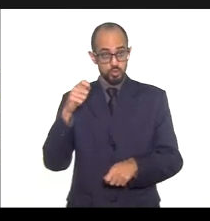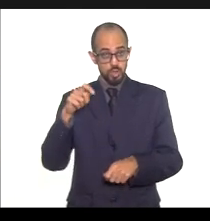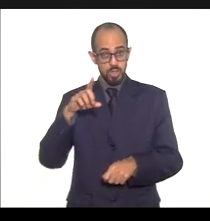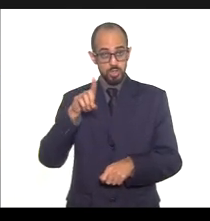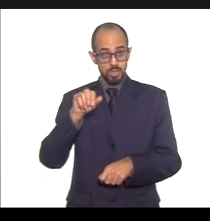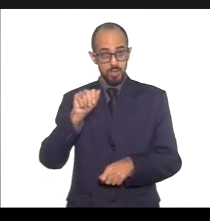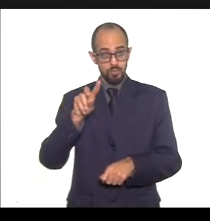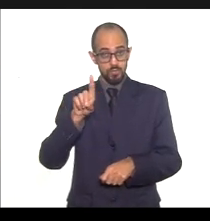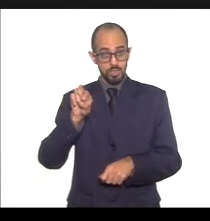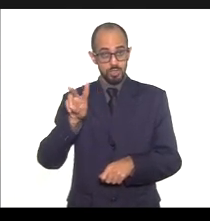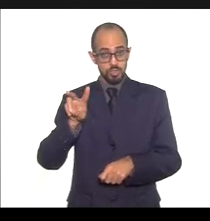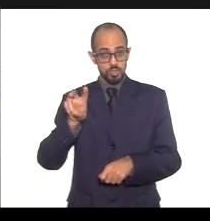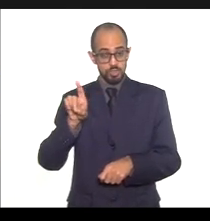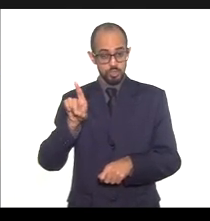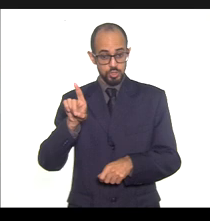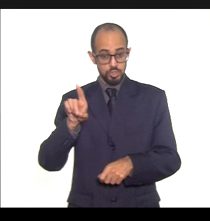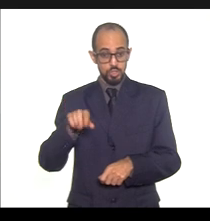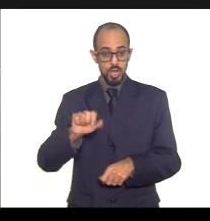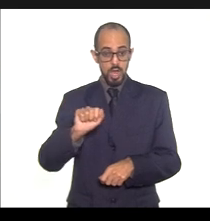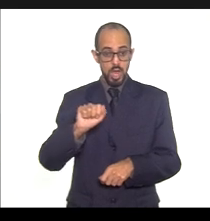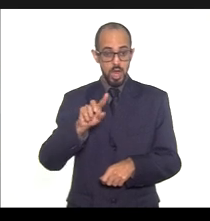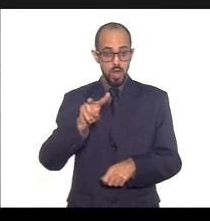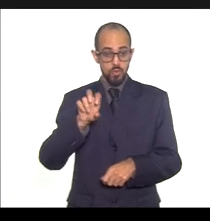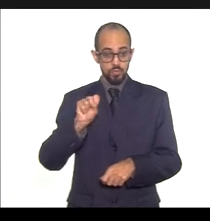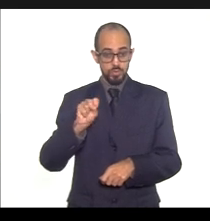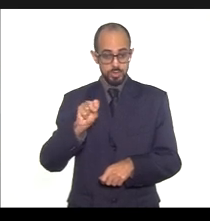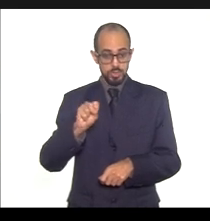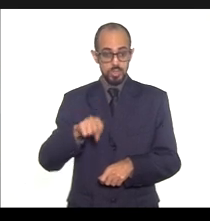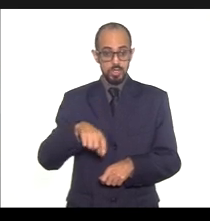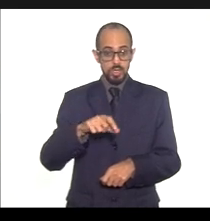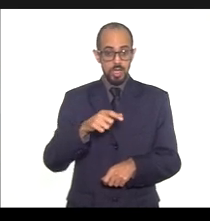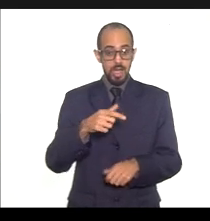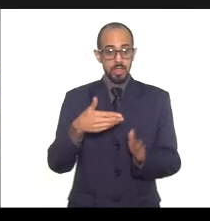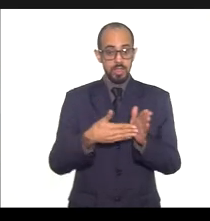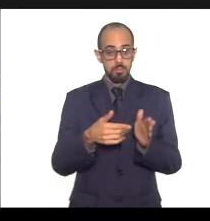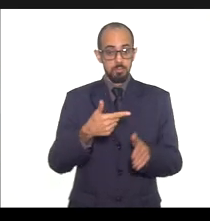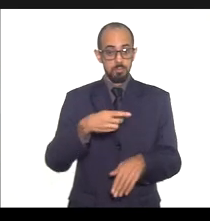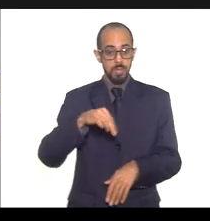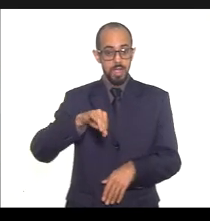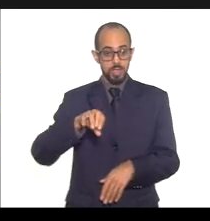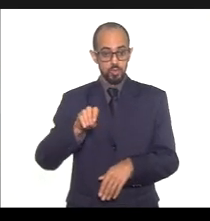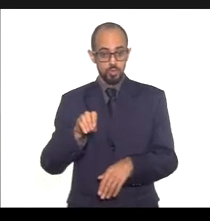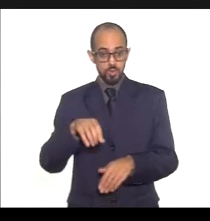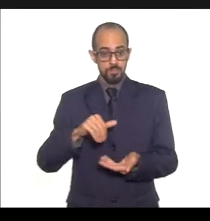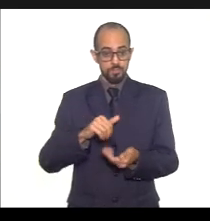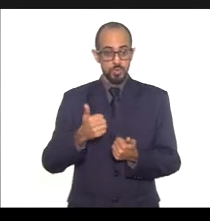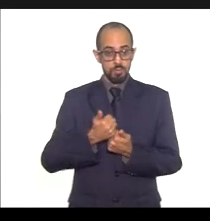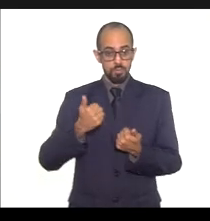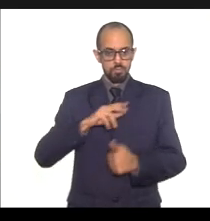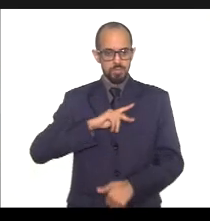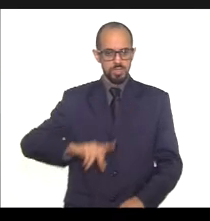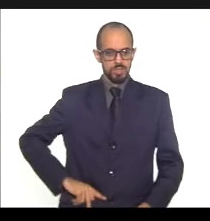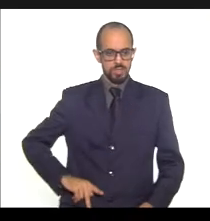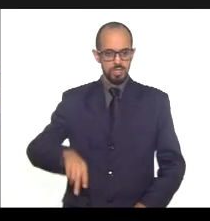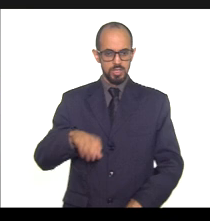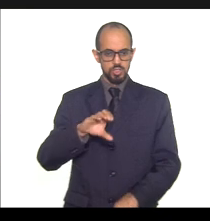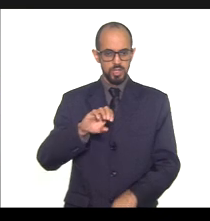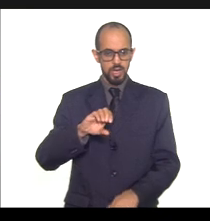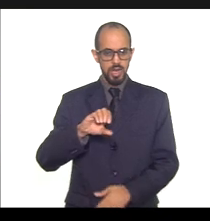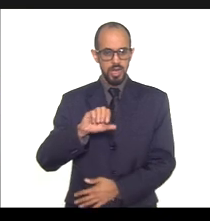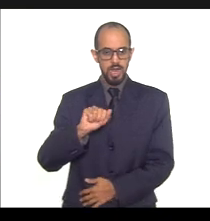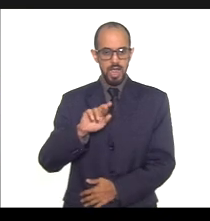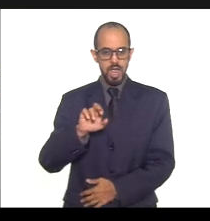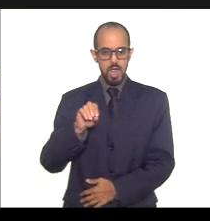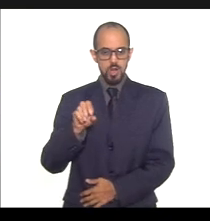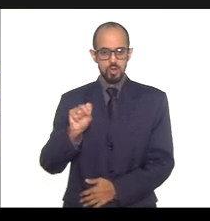Davi Alves de Mello, até 11 de maio de 2021. Presidente do Conselho Estadual de Saúde, Carlos Alberto Chaves Carvalho, até o dia